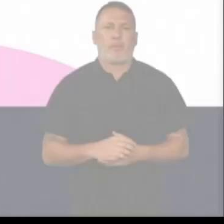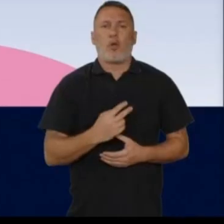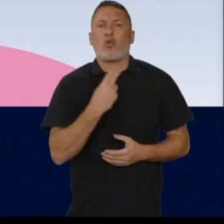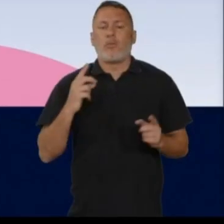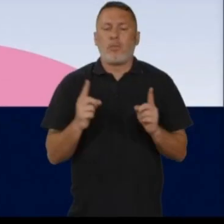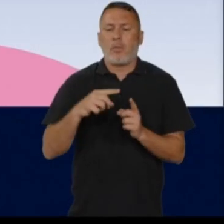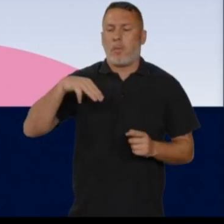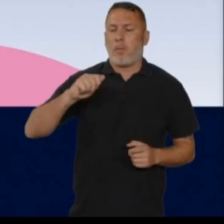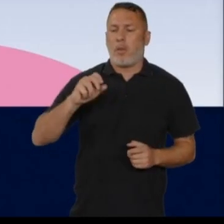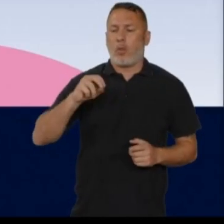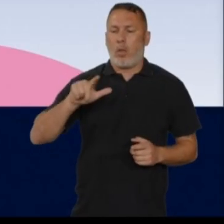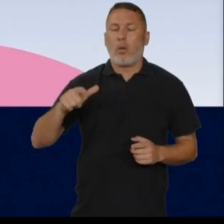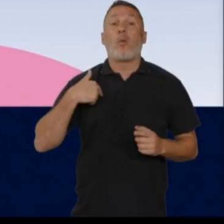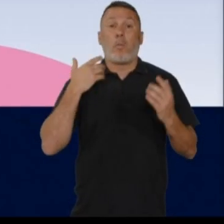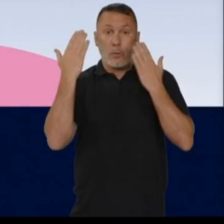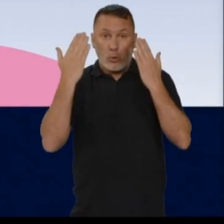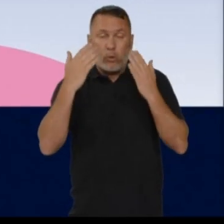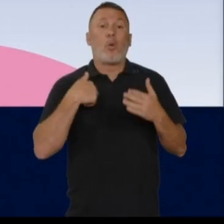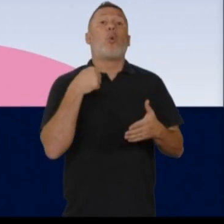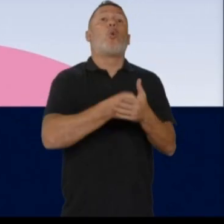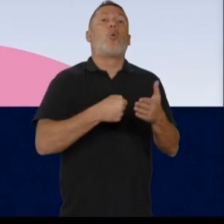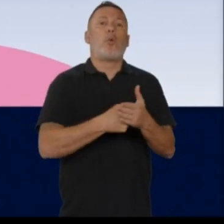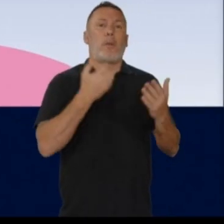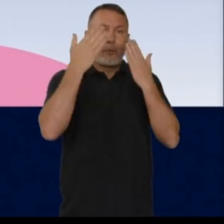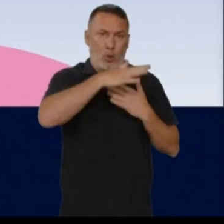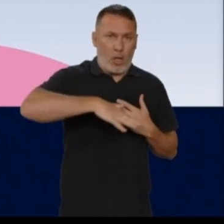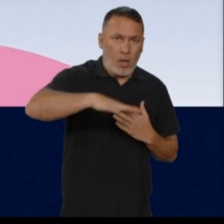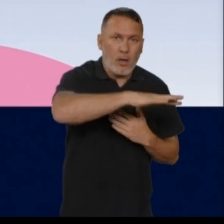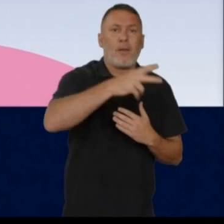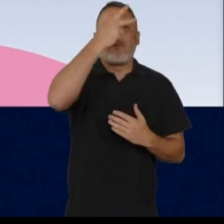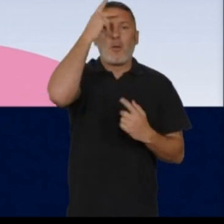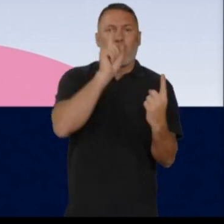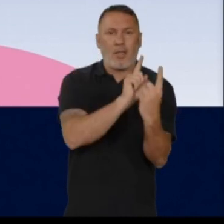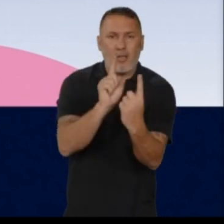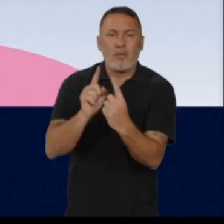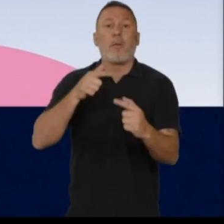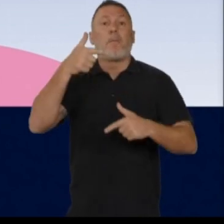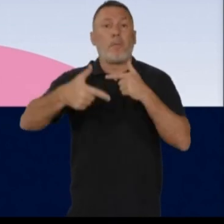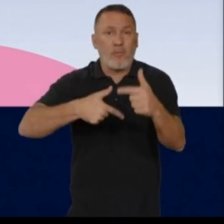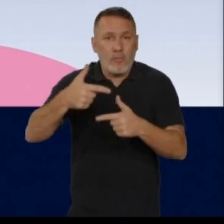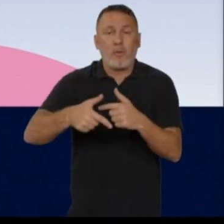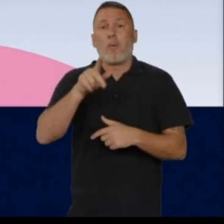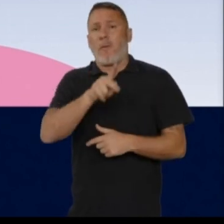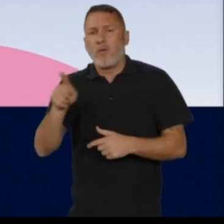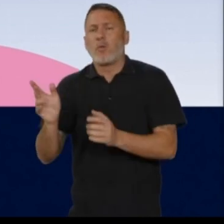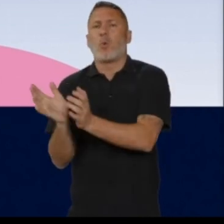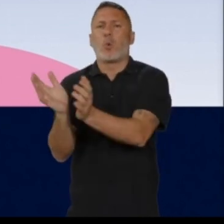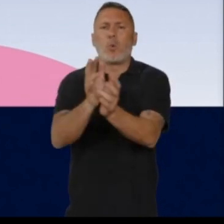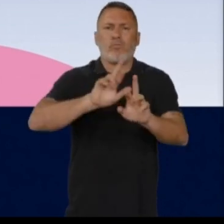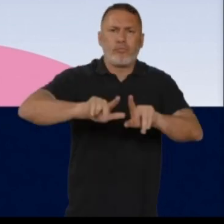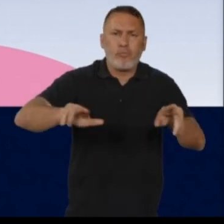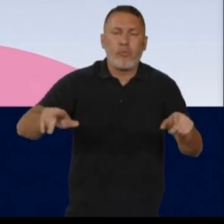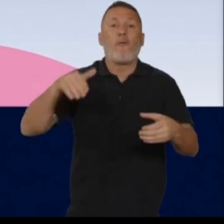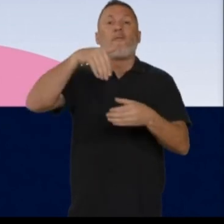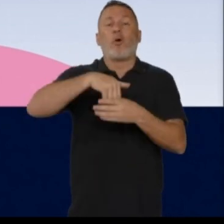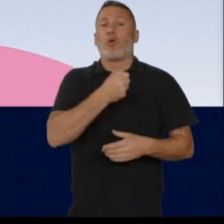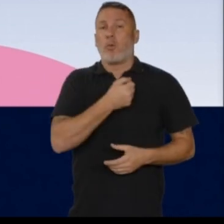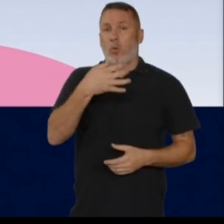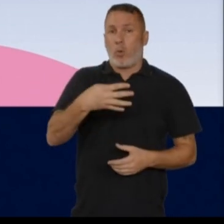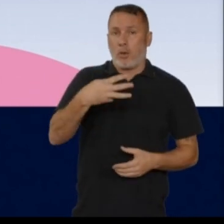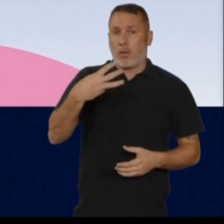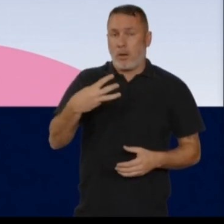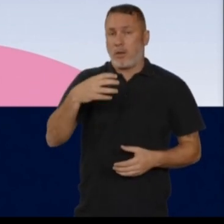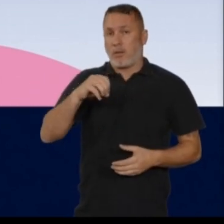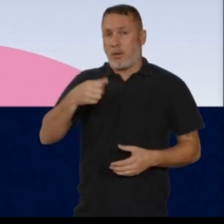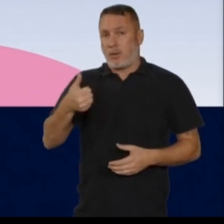Sou Manoel Bezerra, psicólogo e vou lutar pela psicologia, o atendido, professores e outras categorias. Vote